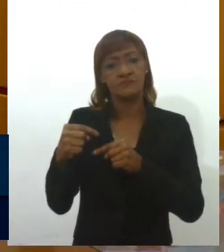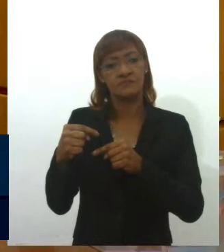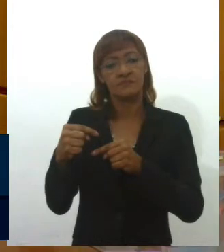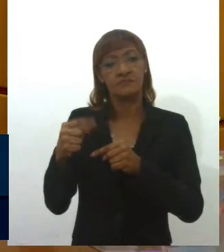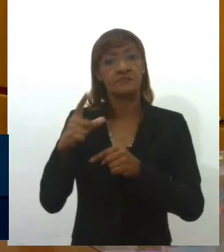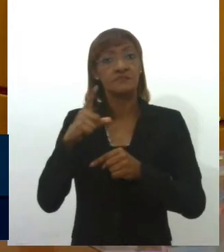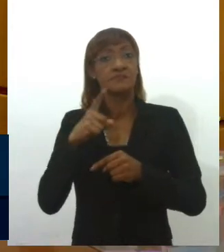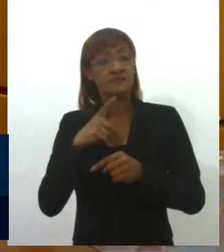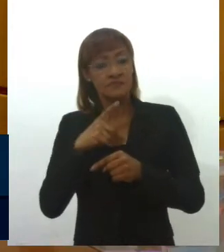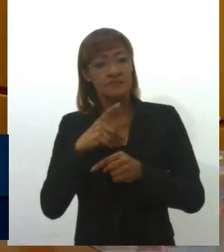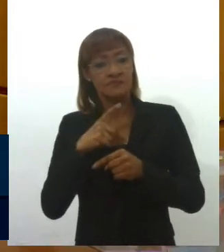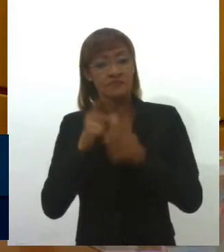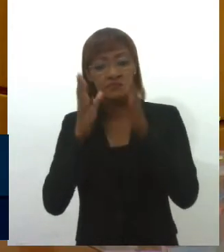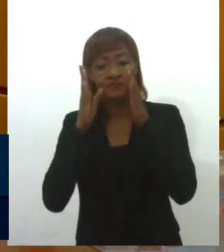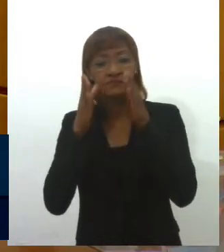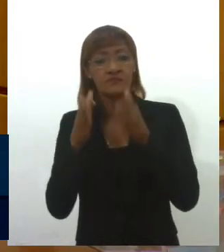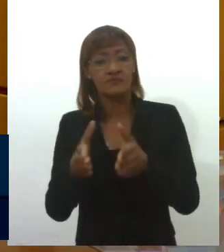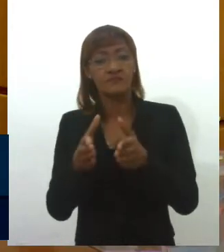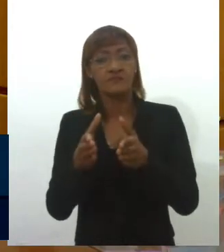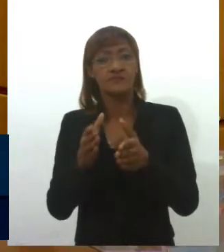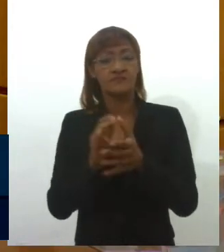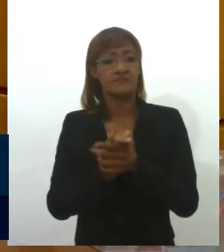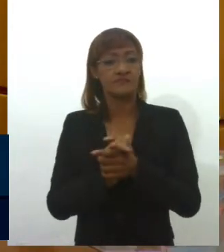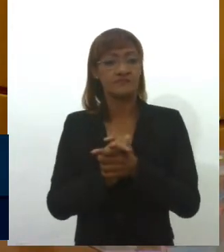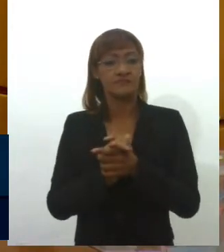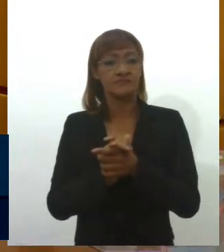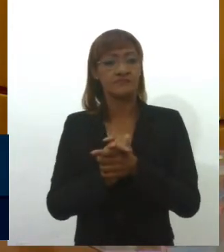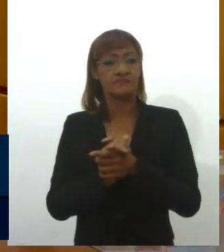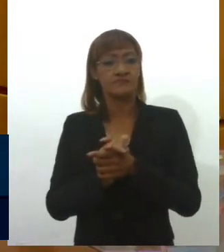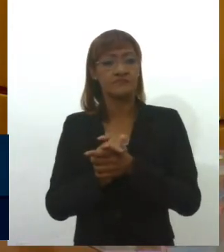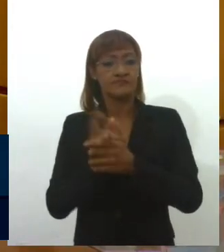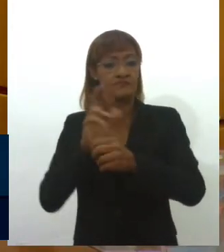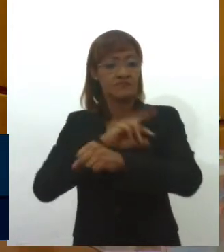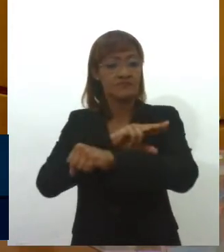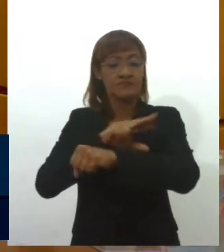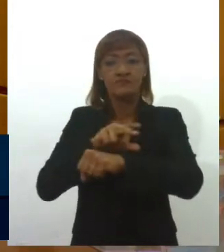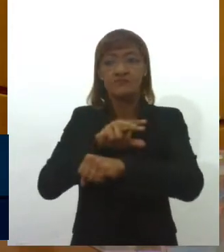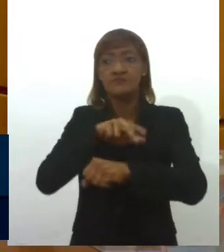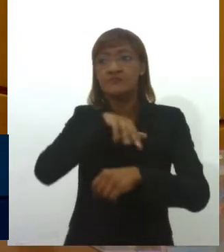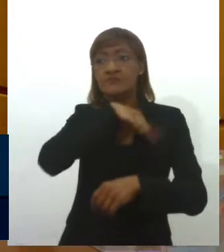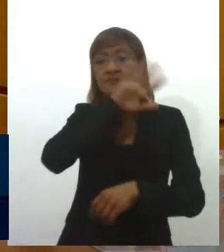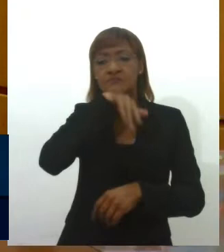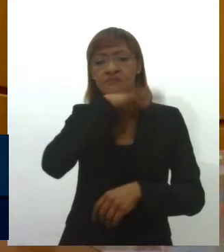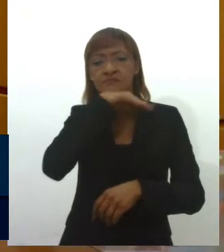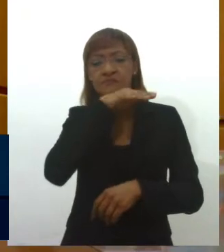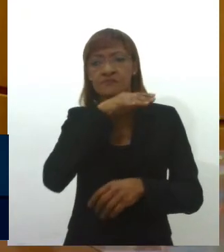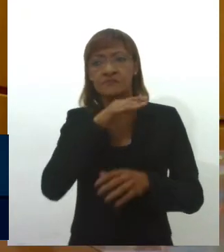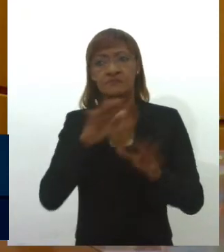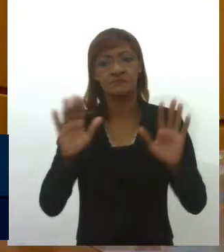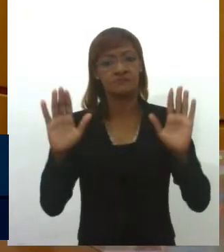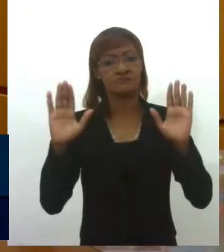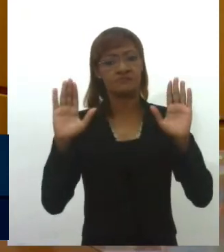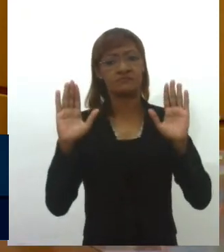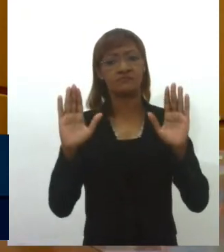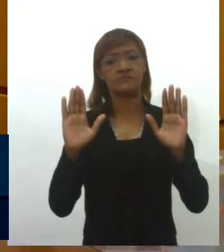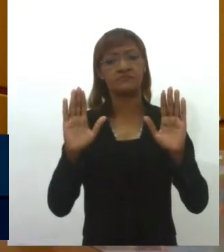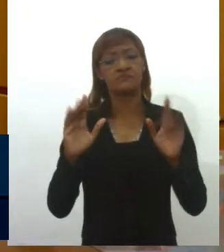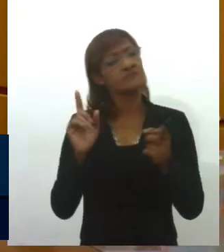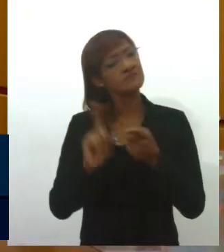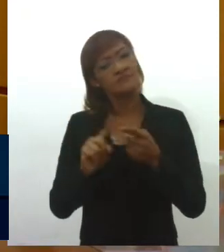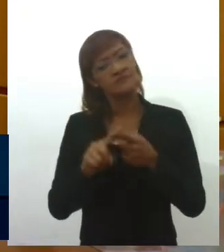a pregação da supremacia de uma raça sobre as demais, aí já não tem espaço. Mas não é só isso.